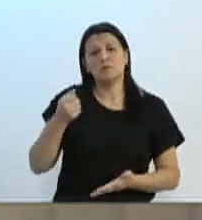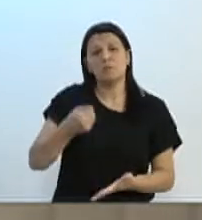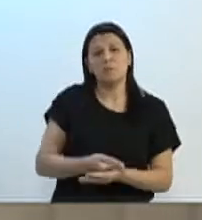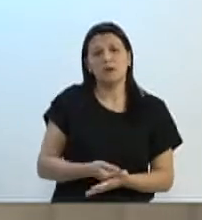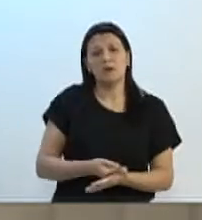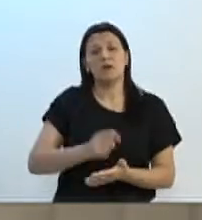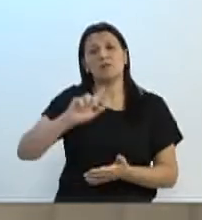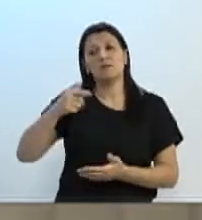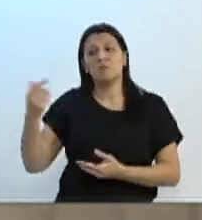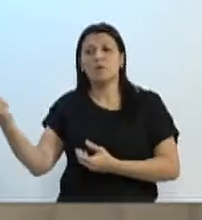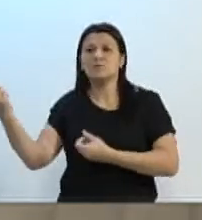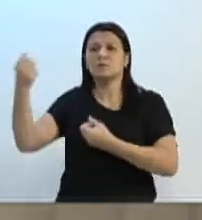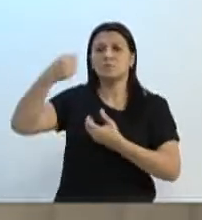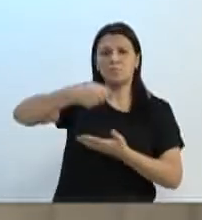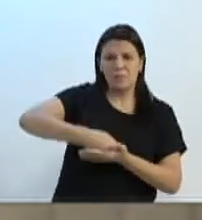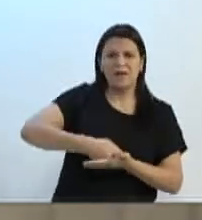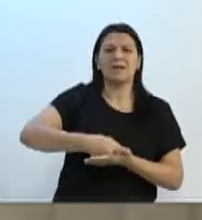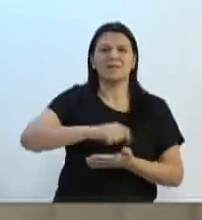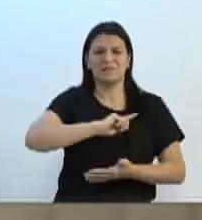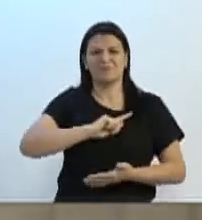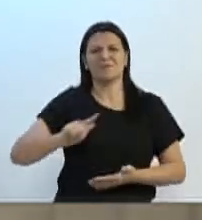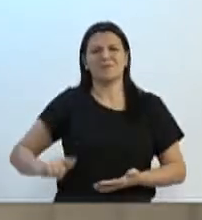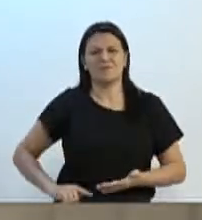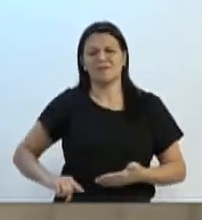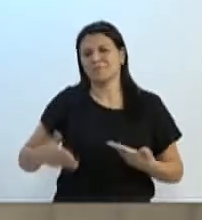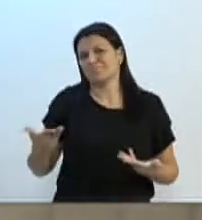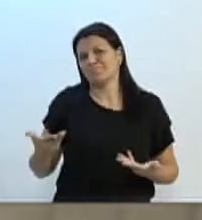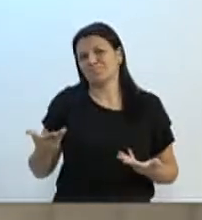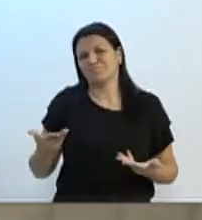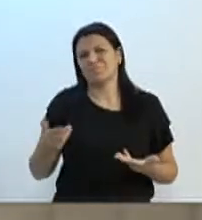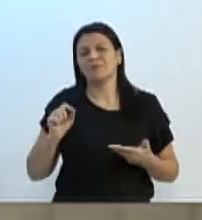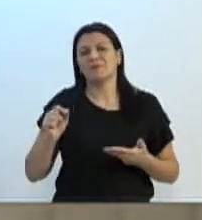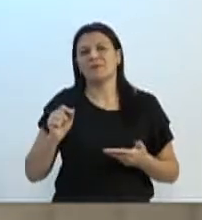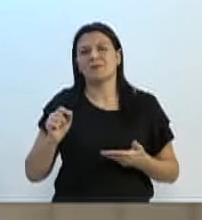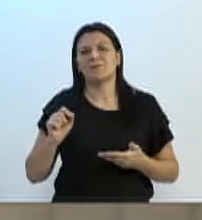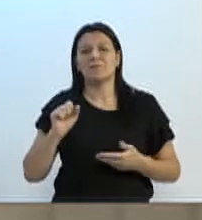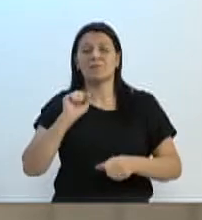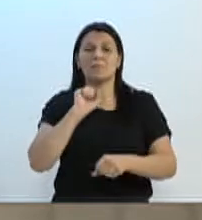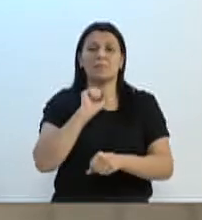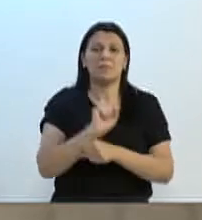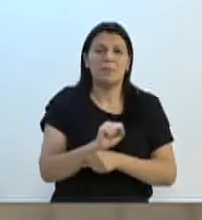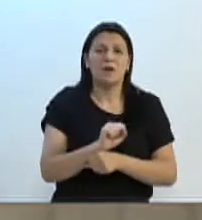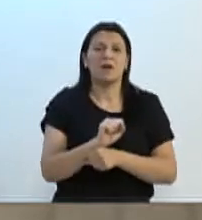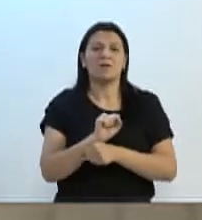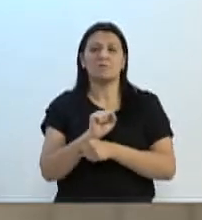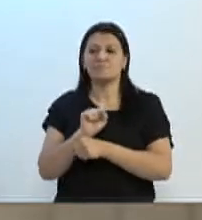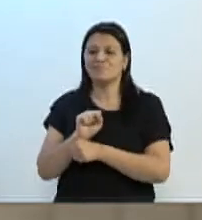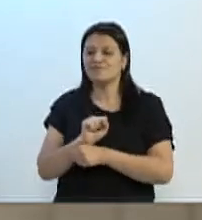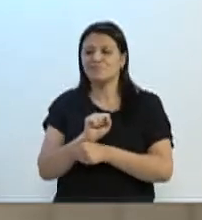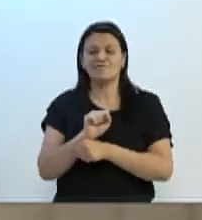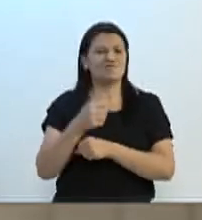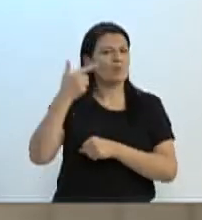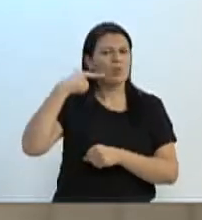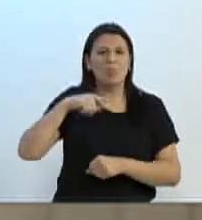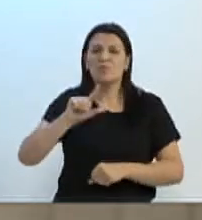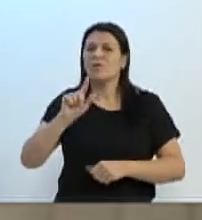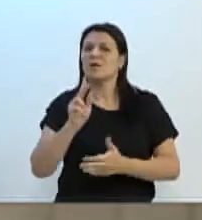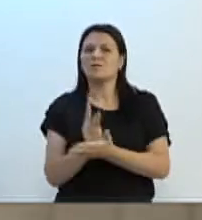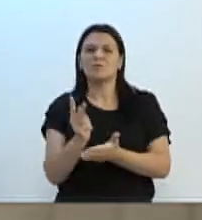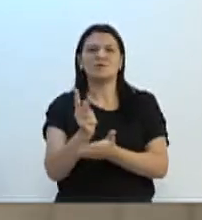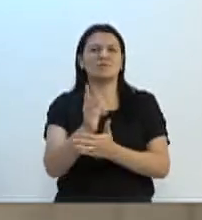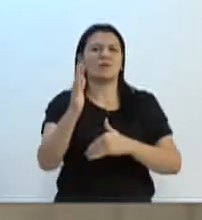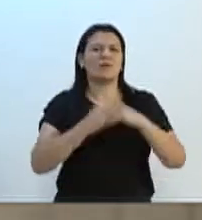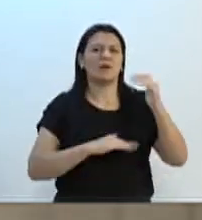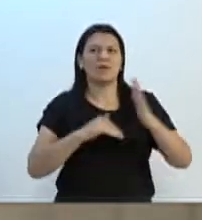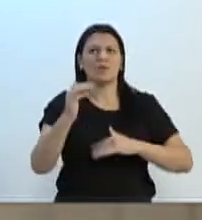depois seja reembolsado pelo governo federal, o que acaba amarrando as mãos do governo municipal na execução dessas obras.